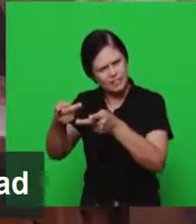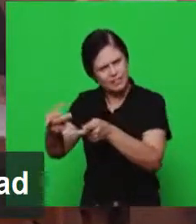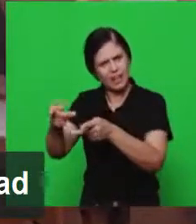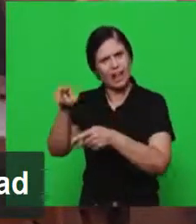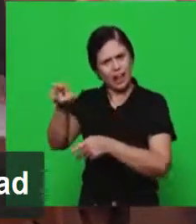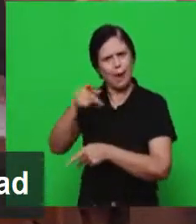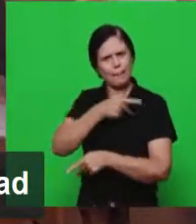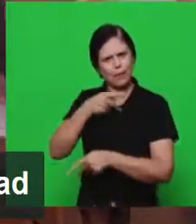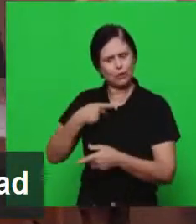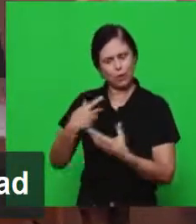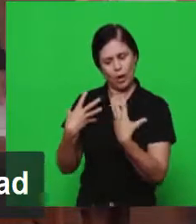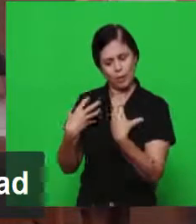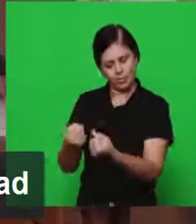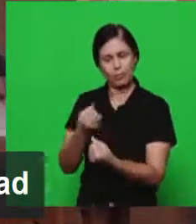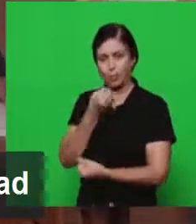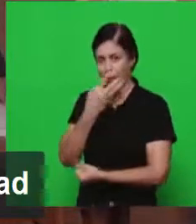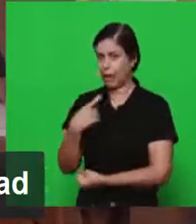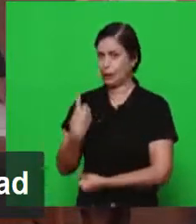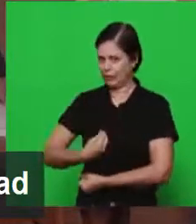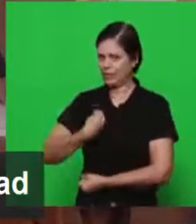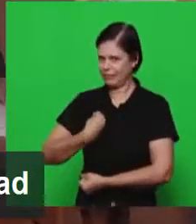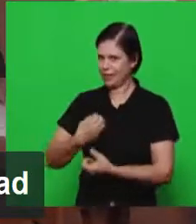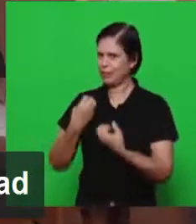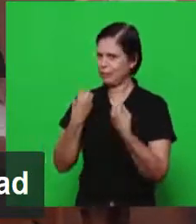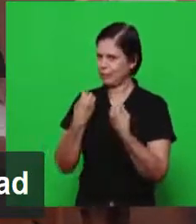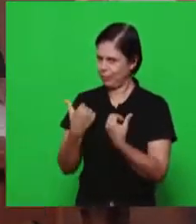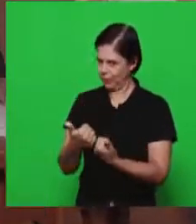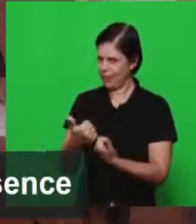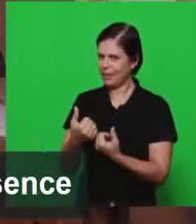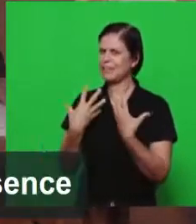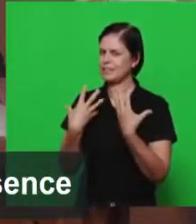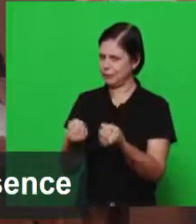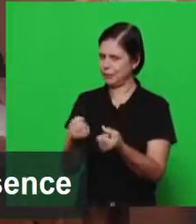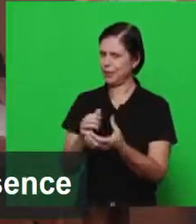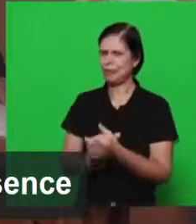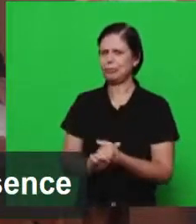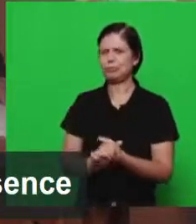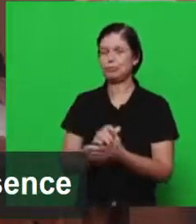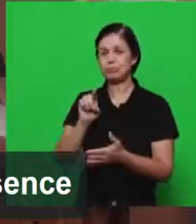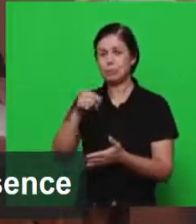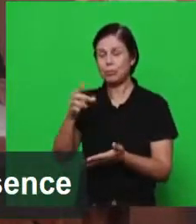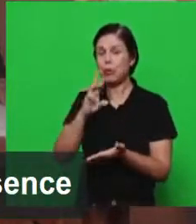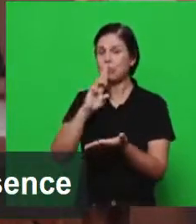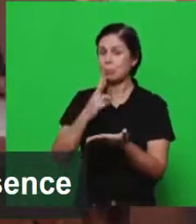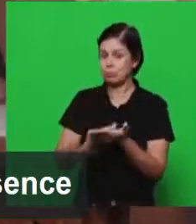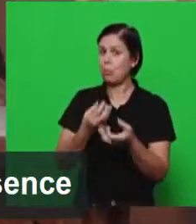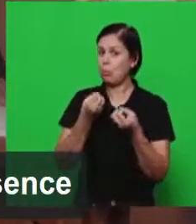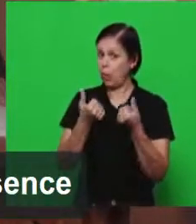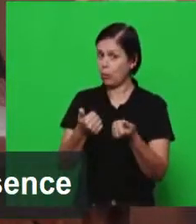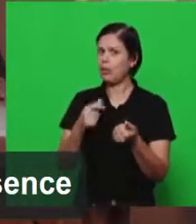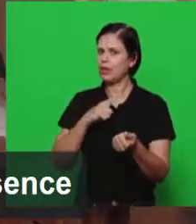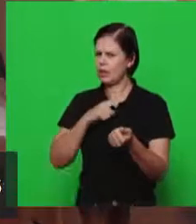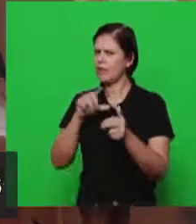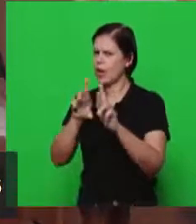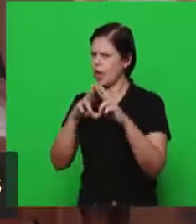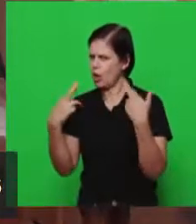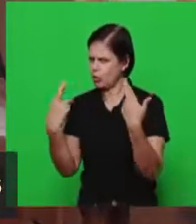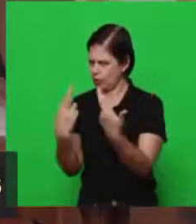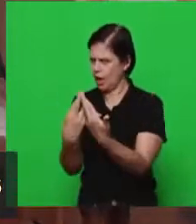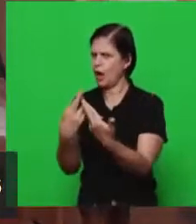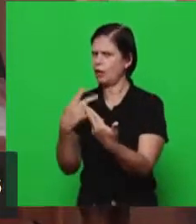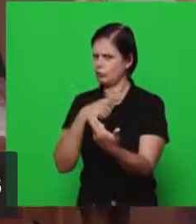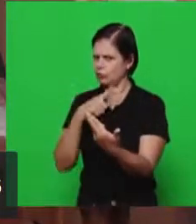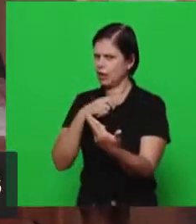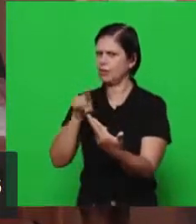Walter, isso. E tivemos bons resultados ali naquela reunião, a presença dos nossos